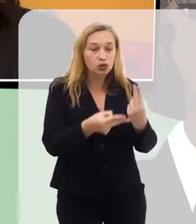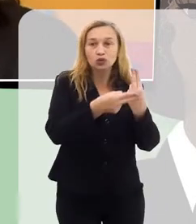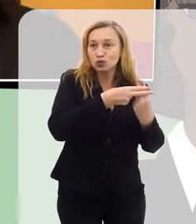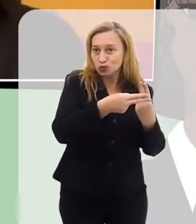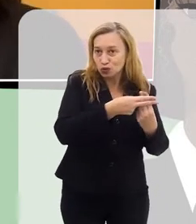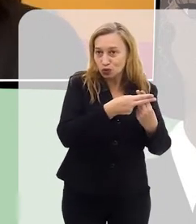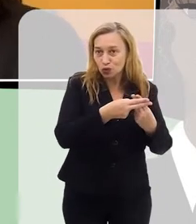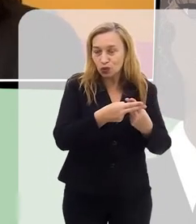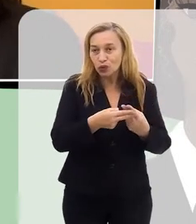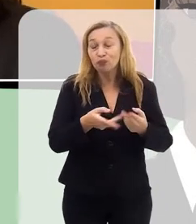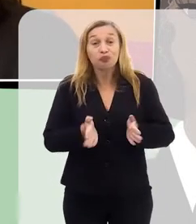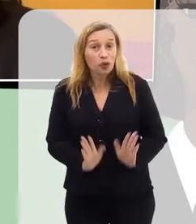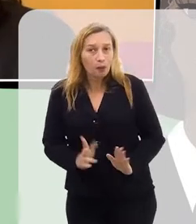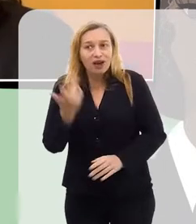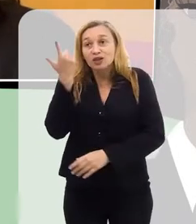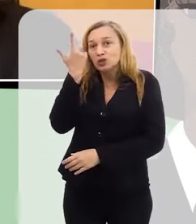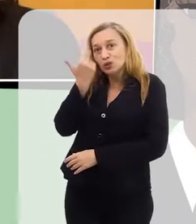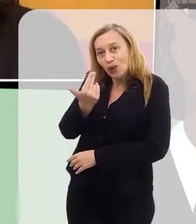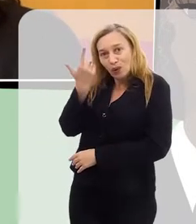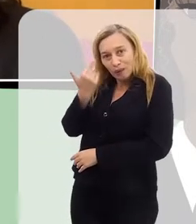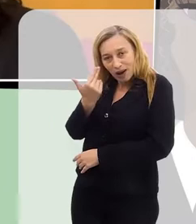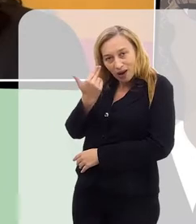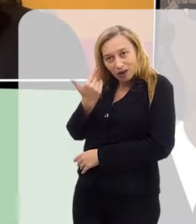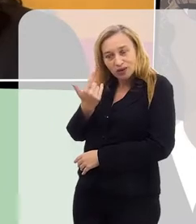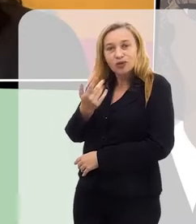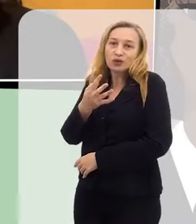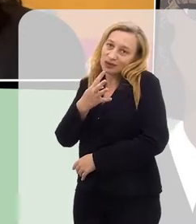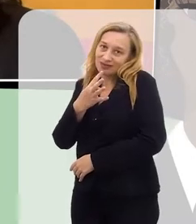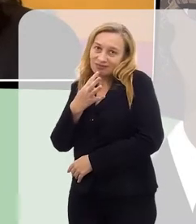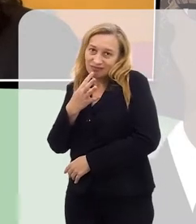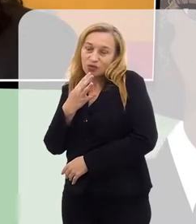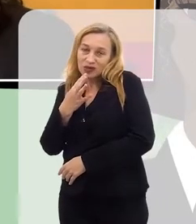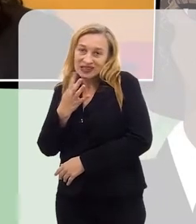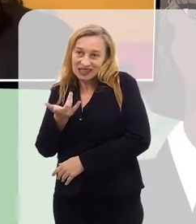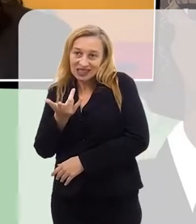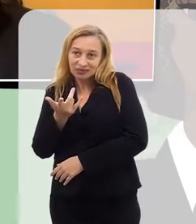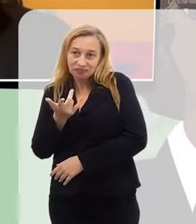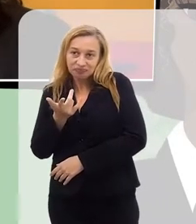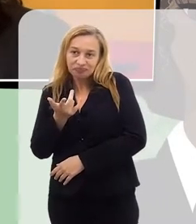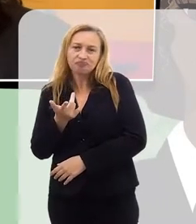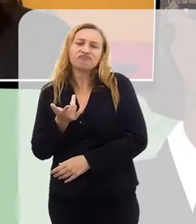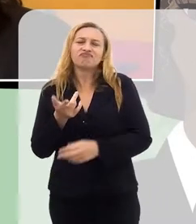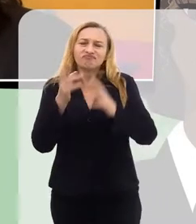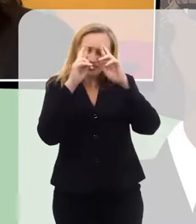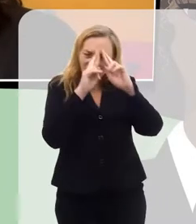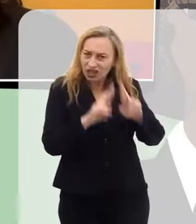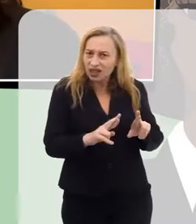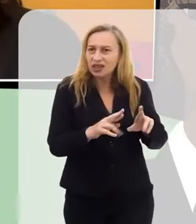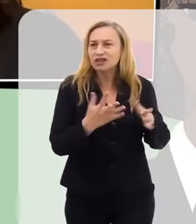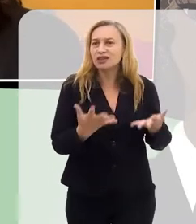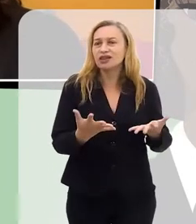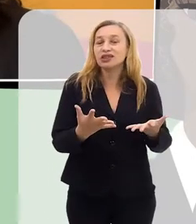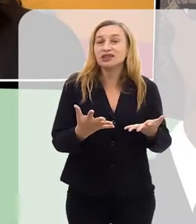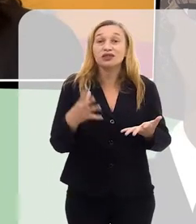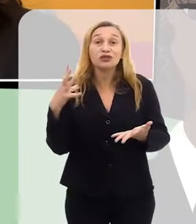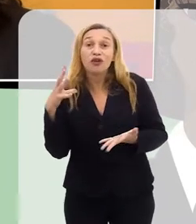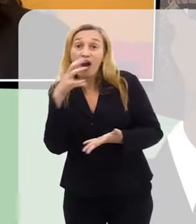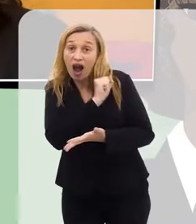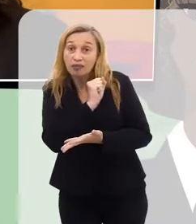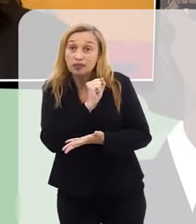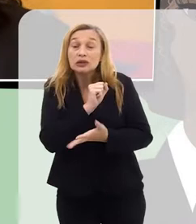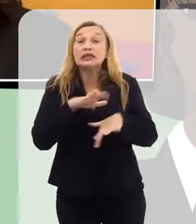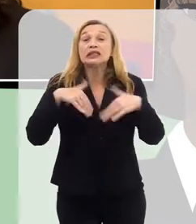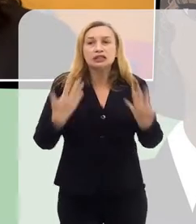parto, até onde eu tinha conhecimento, até onde eu sabia, um parto extremamente respeitoso, um parto que havia sido muito rápido.